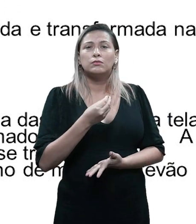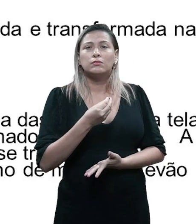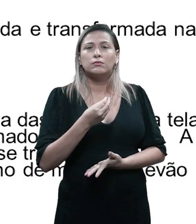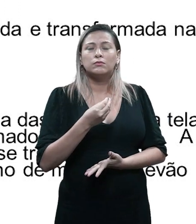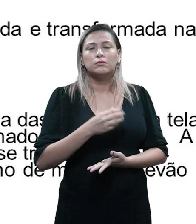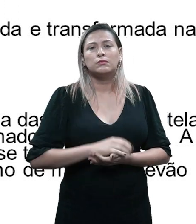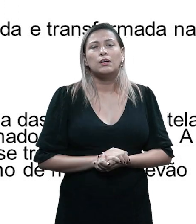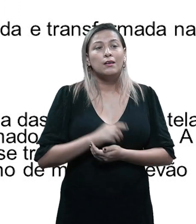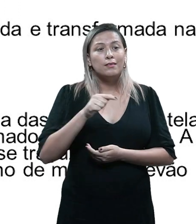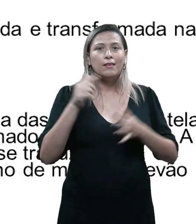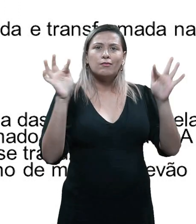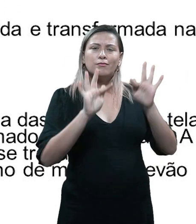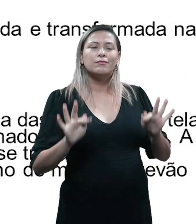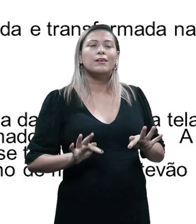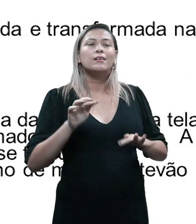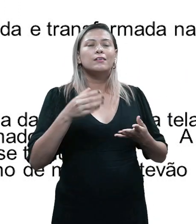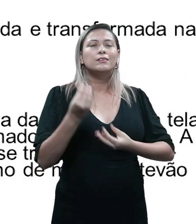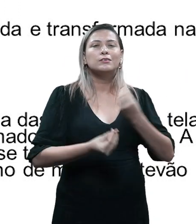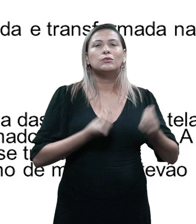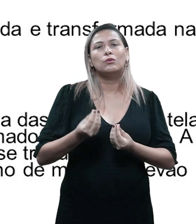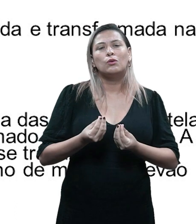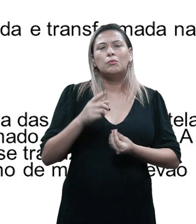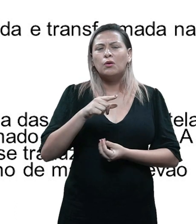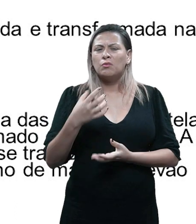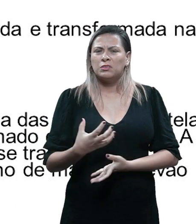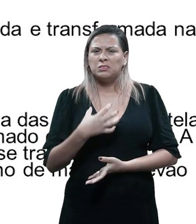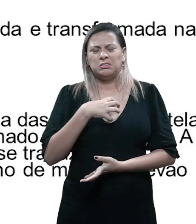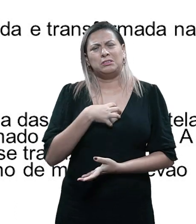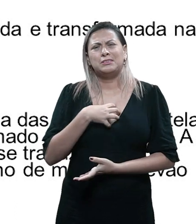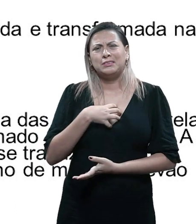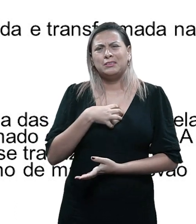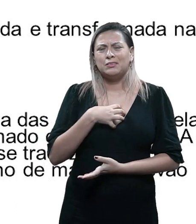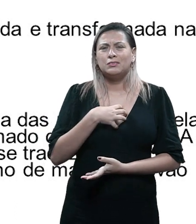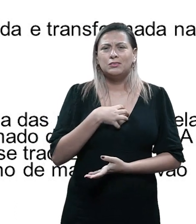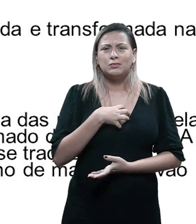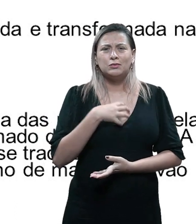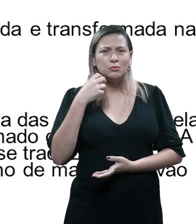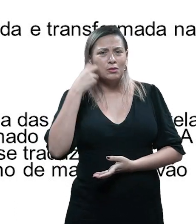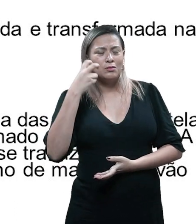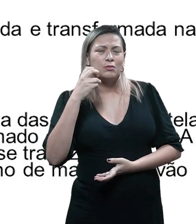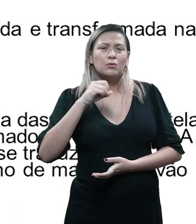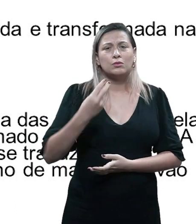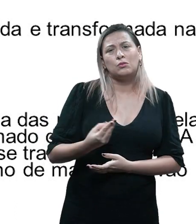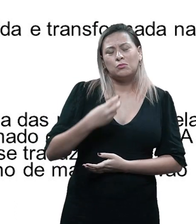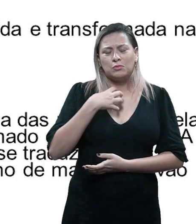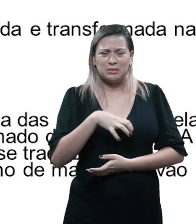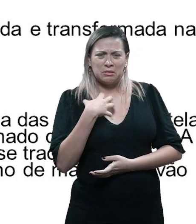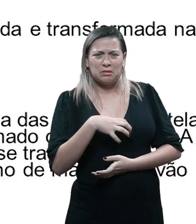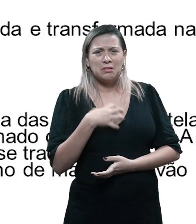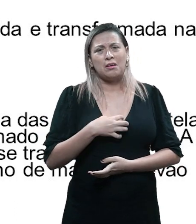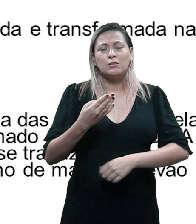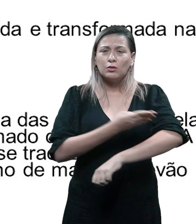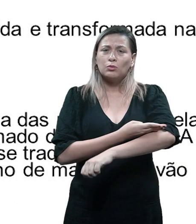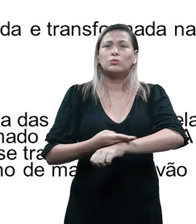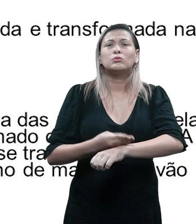feliz, o que ridiculariza esse personagem, o que o deixa zangado, se ele tem